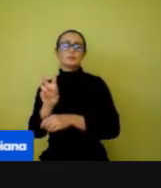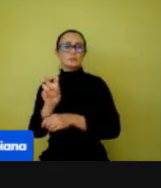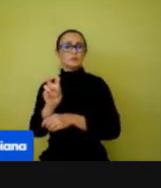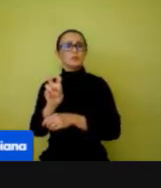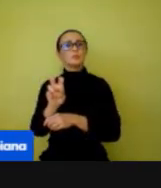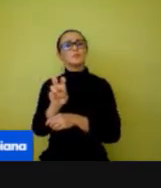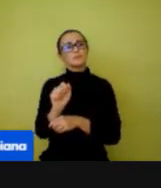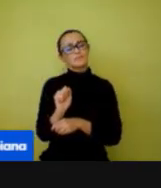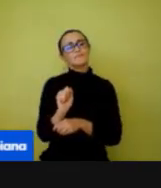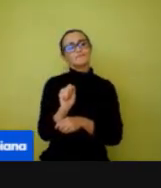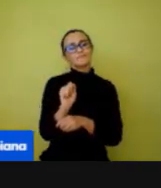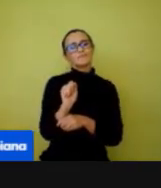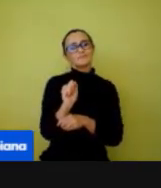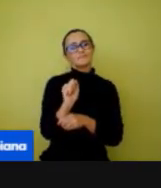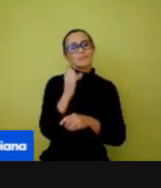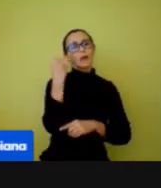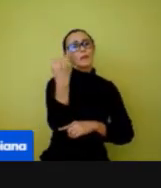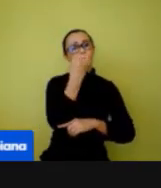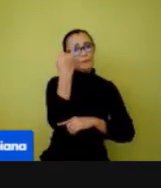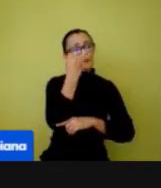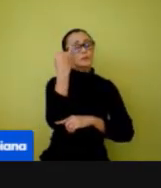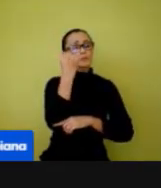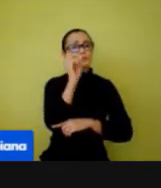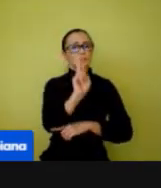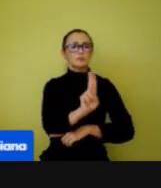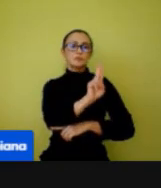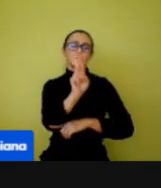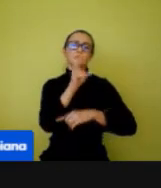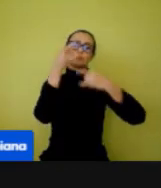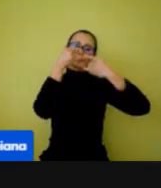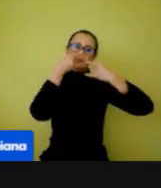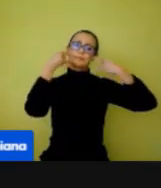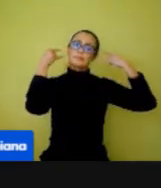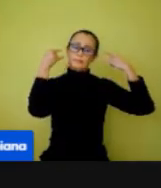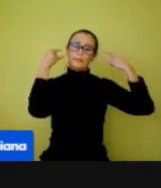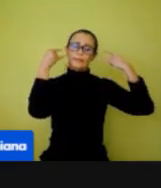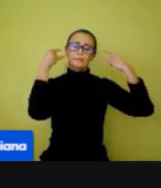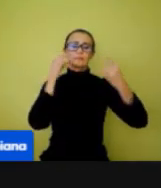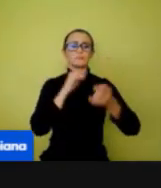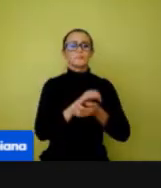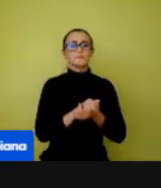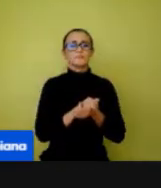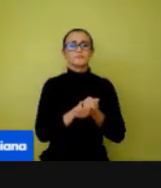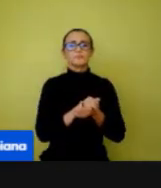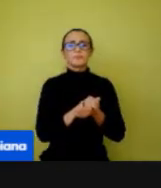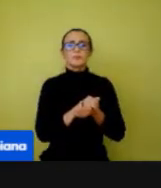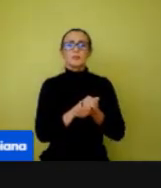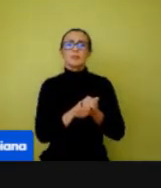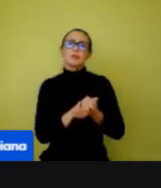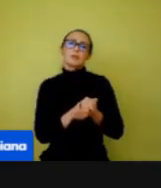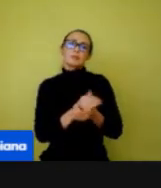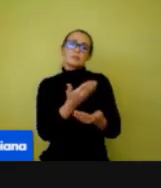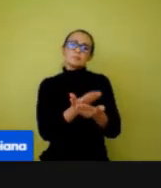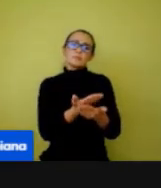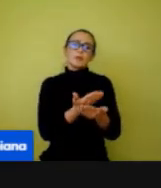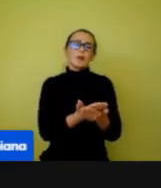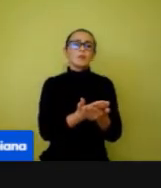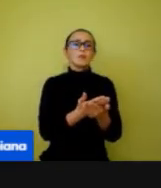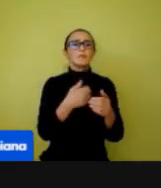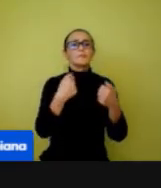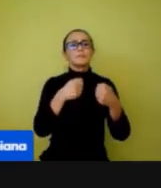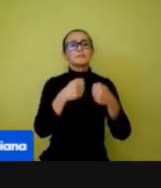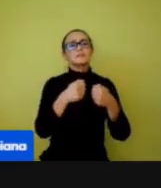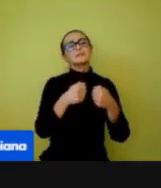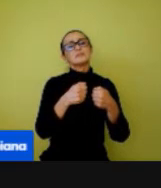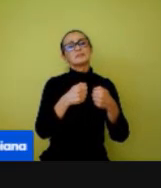preconiza, preferencialmente, utilizar a máscara, tá? Durante a aula de educação física, deve respeitar o distanciamento